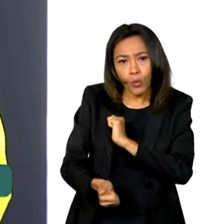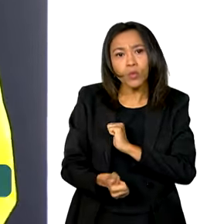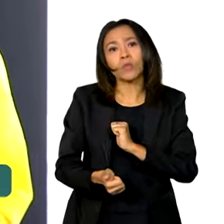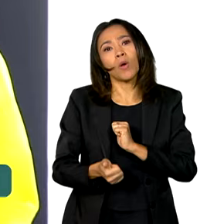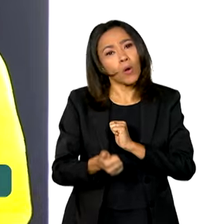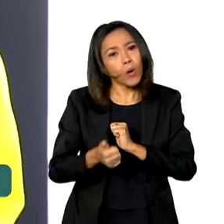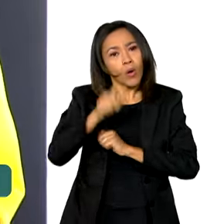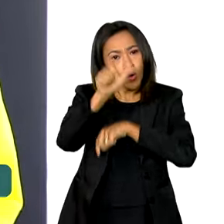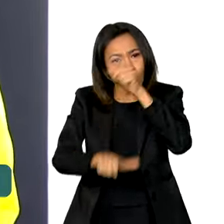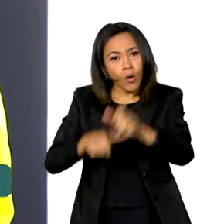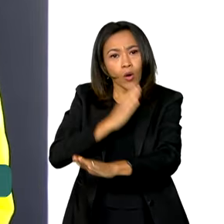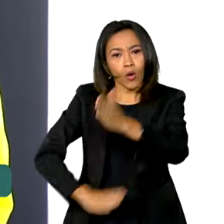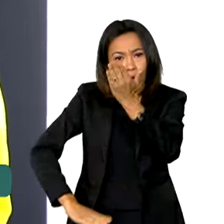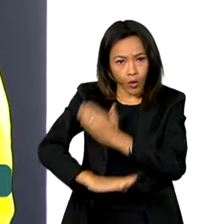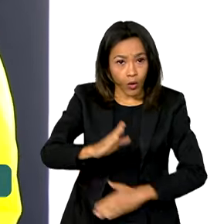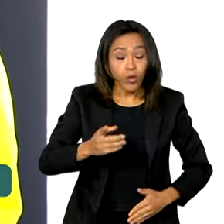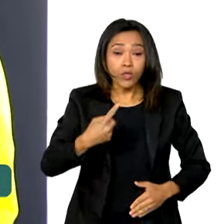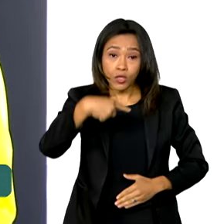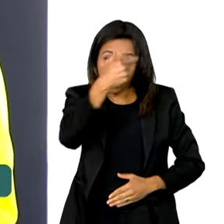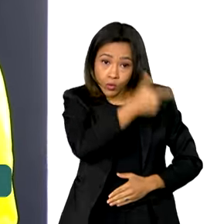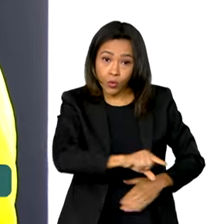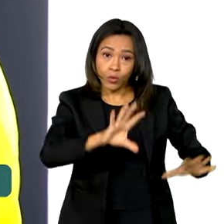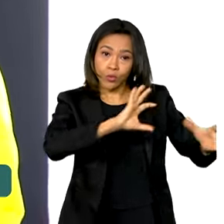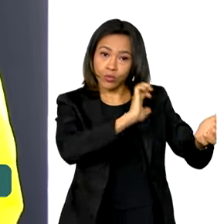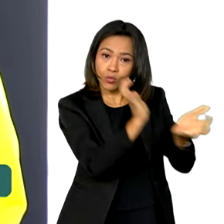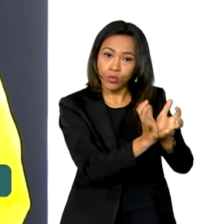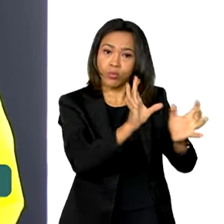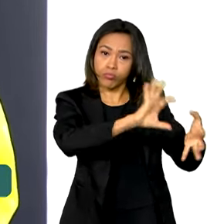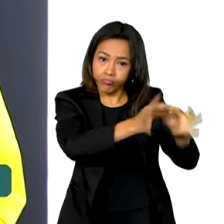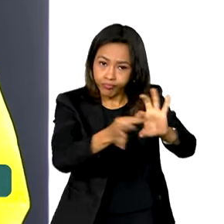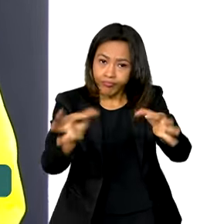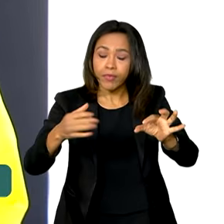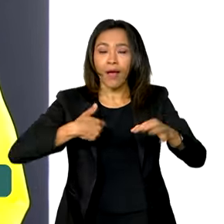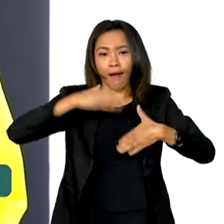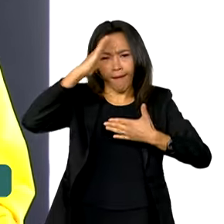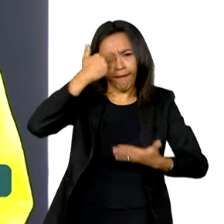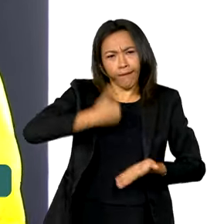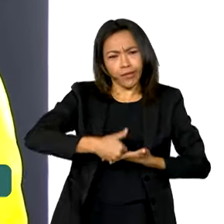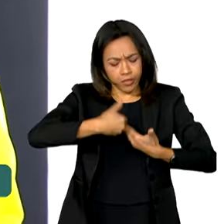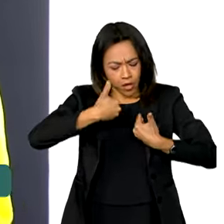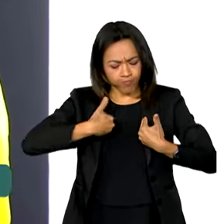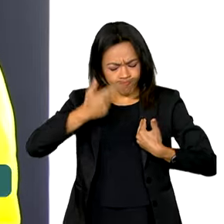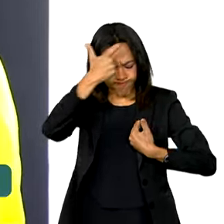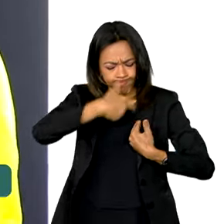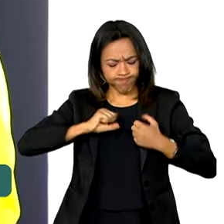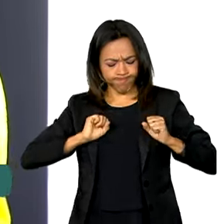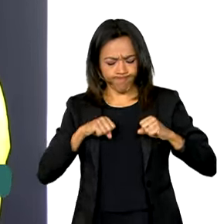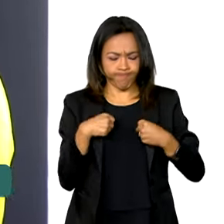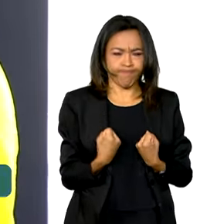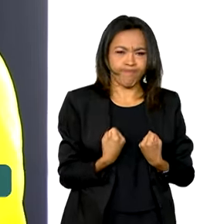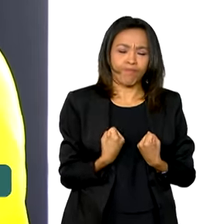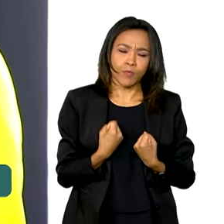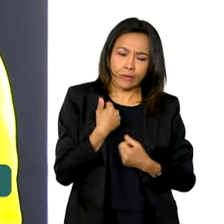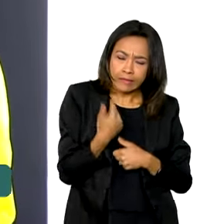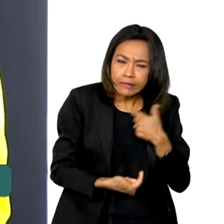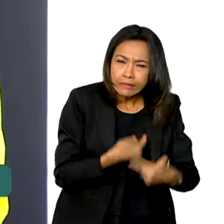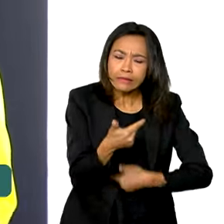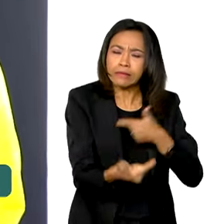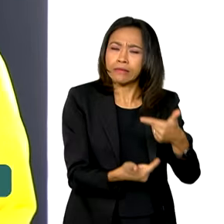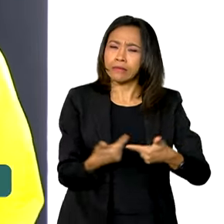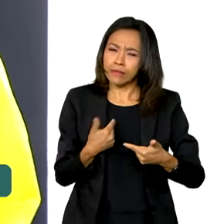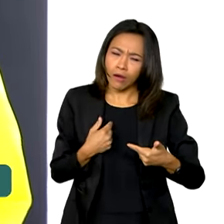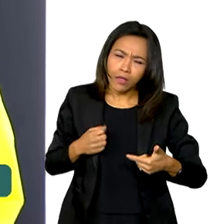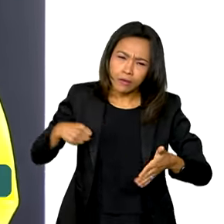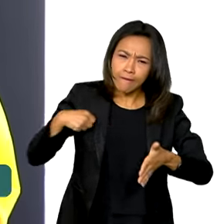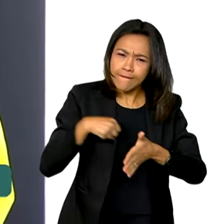paralímpicos, olímpicos a acreditar no seu potencial, acreditar no seu trabalho. Nós atletas que nos dedicamos